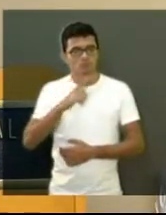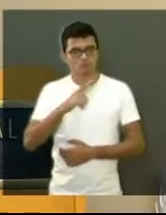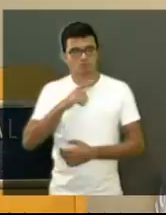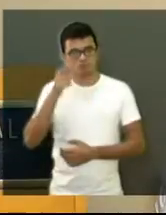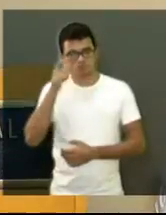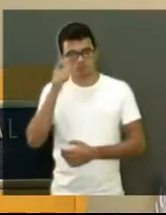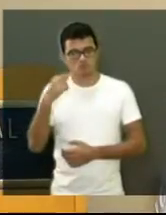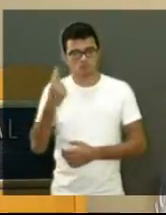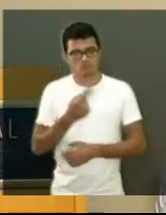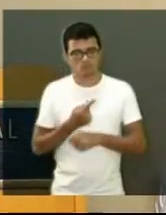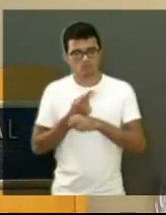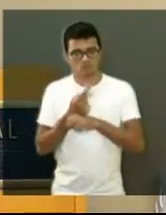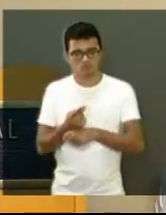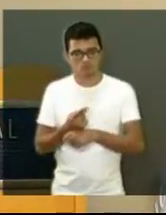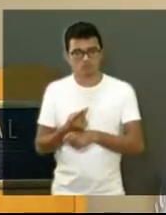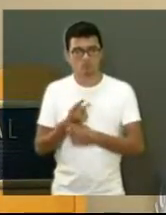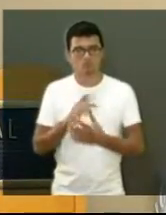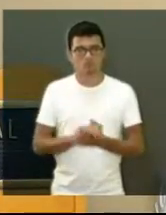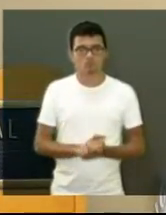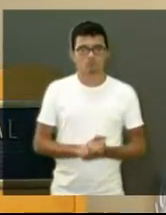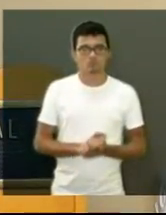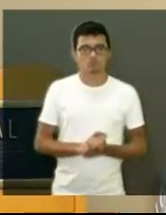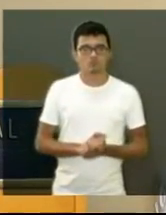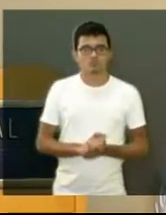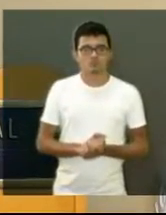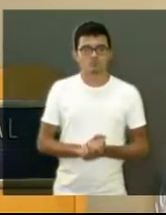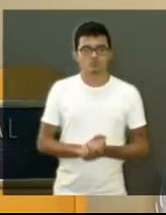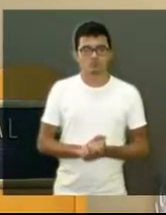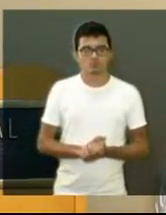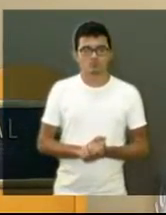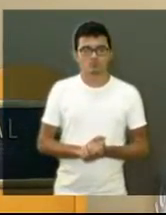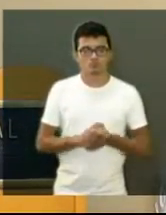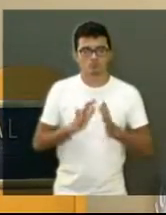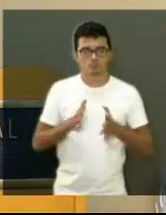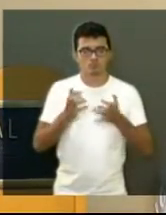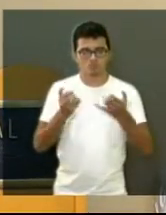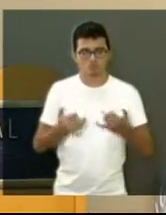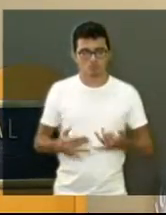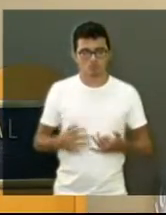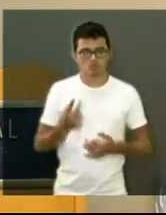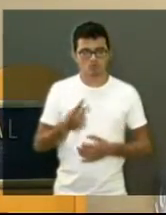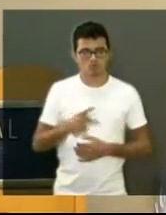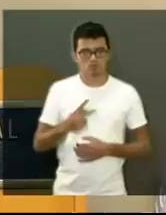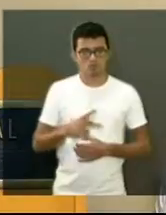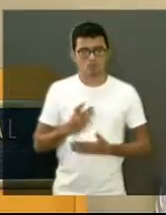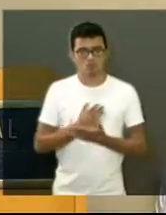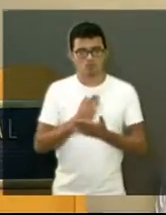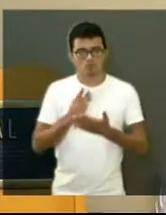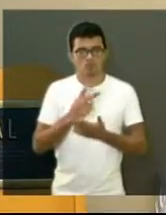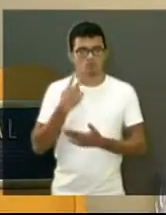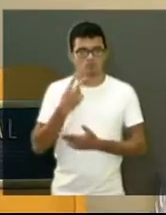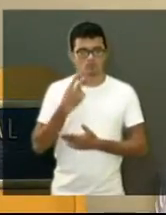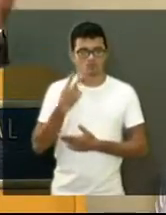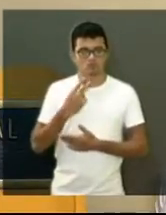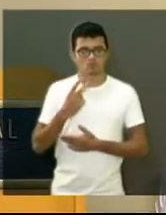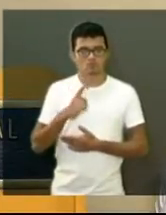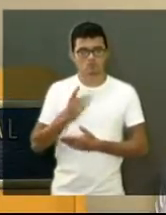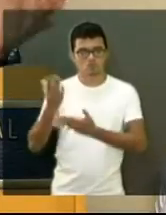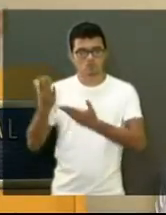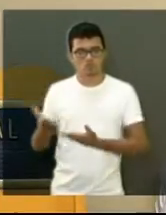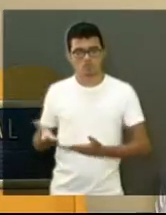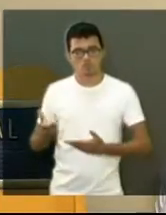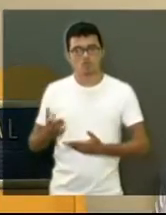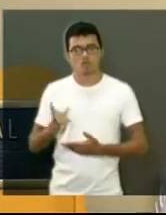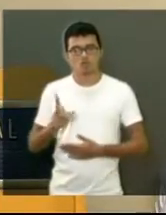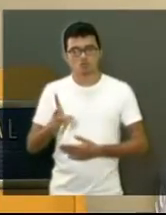gente vai buscar condições. Praticamente foi falado nessa casa para alguns vereadores que aquilo lá não tem jeito, tem